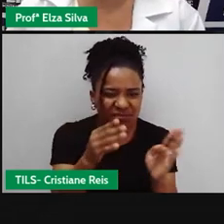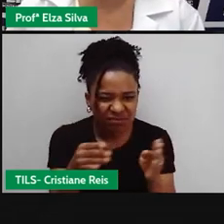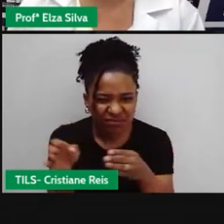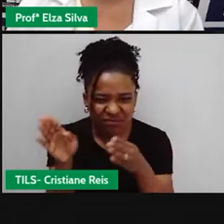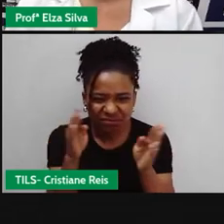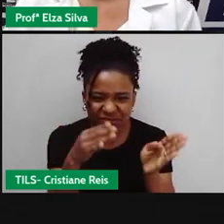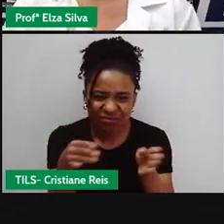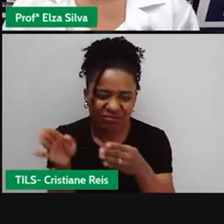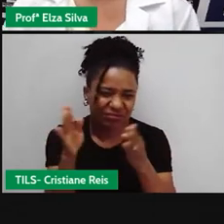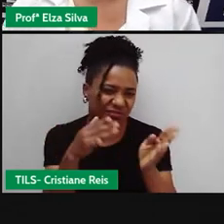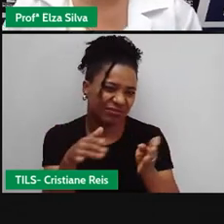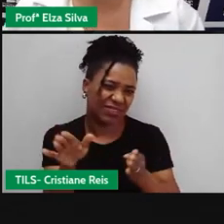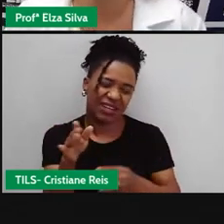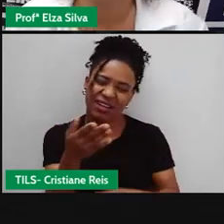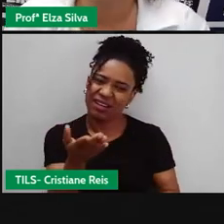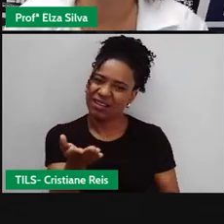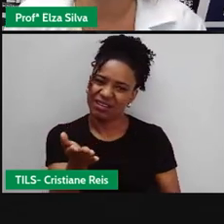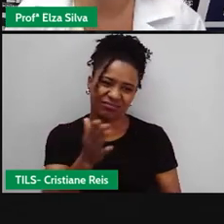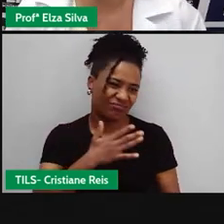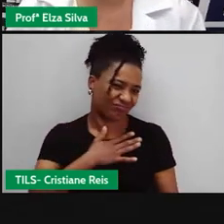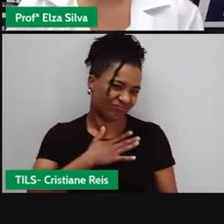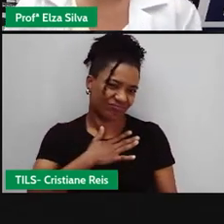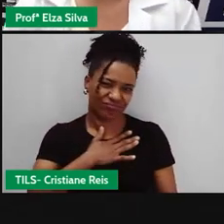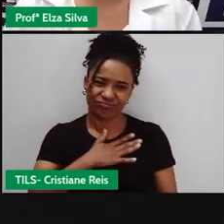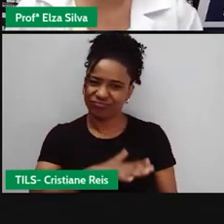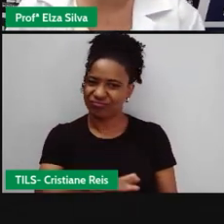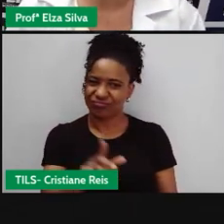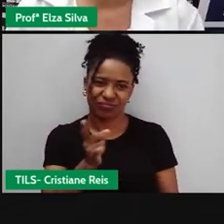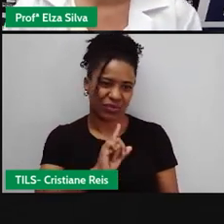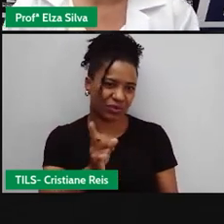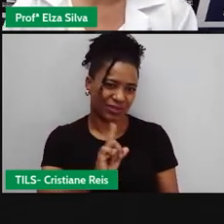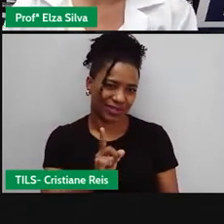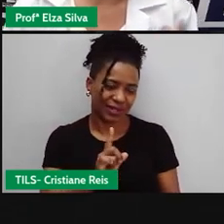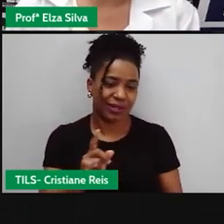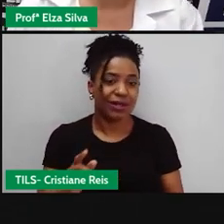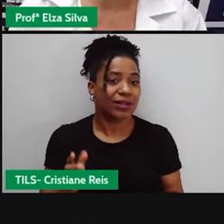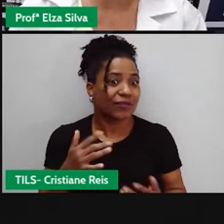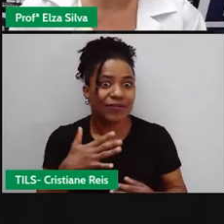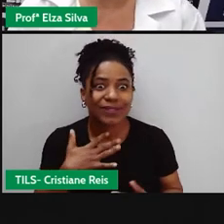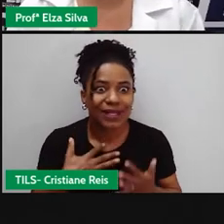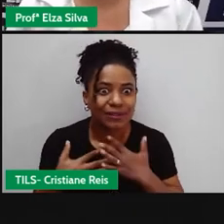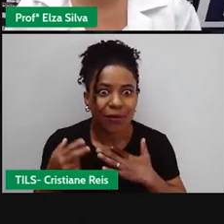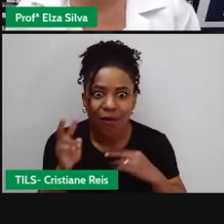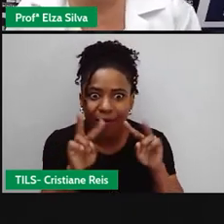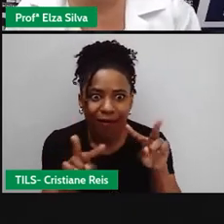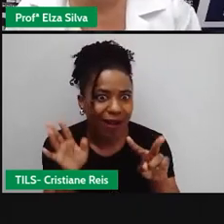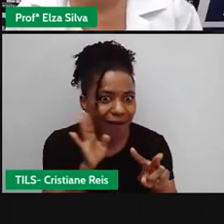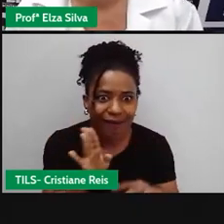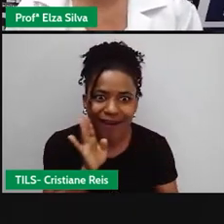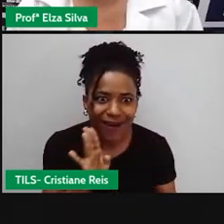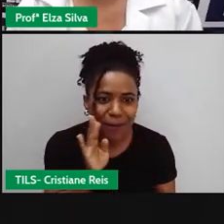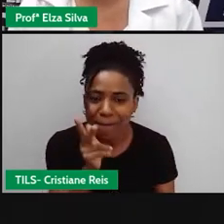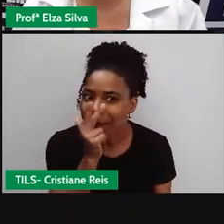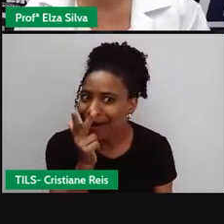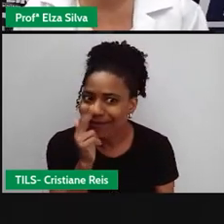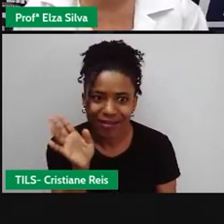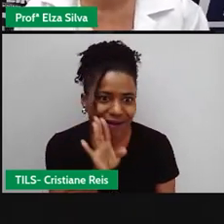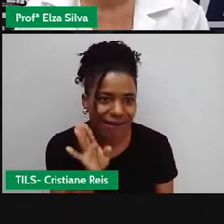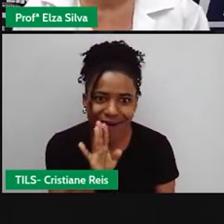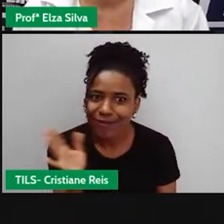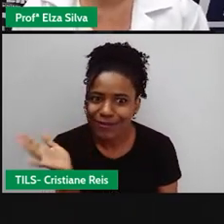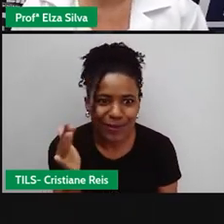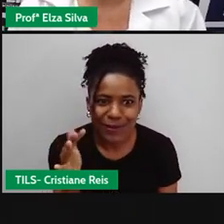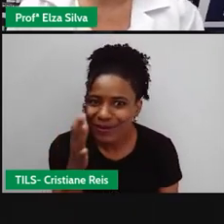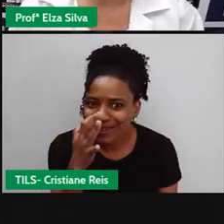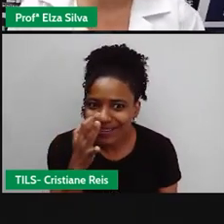gente faz uma A gente gera uma expectativa Em relação ao filme Devido às imagens Devido ao título Então a sinopse